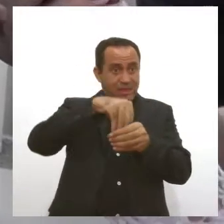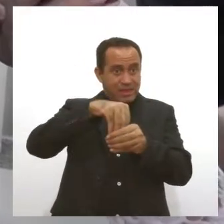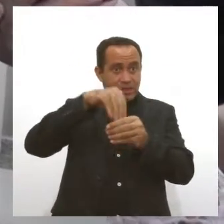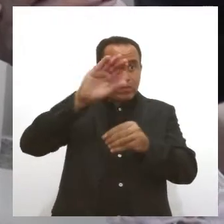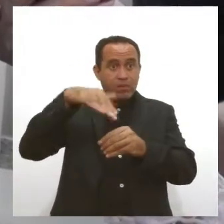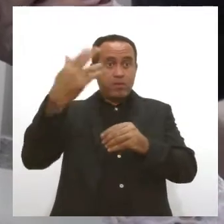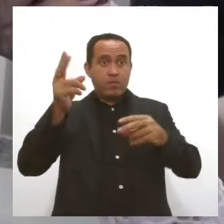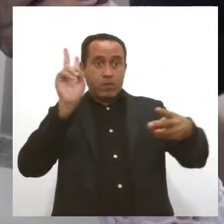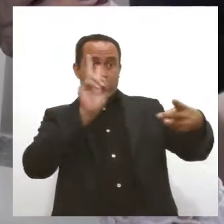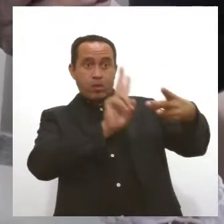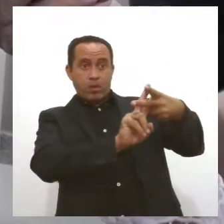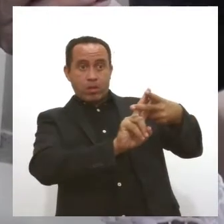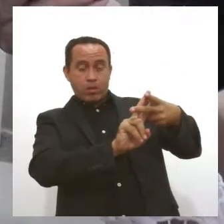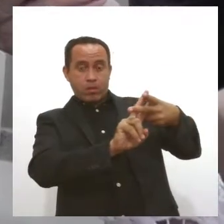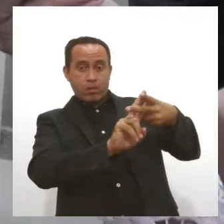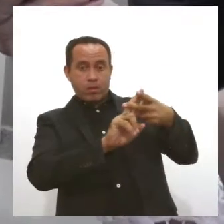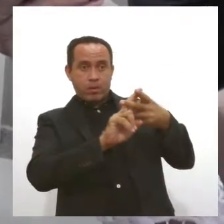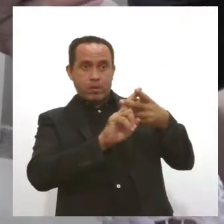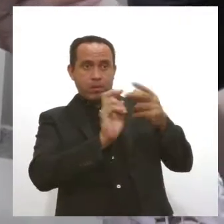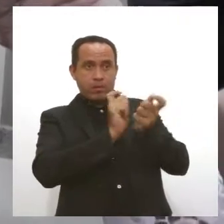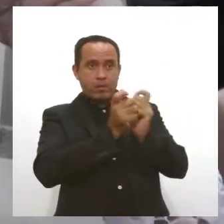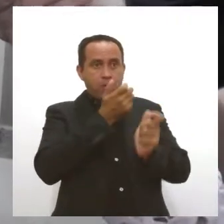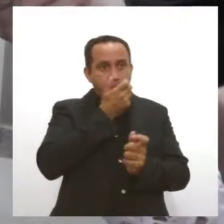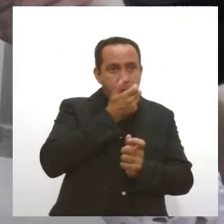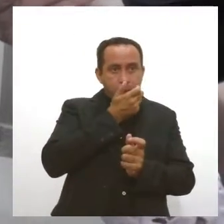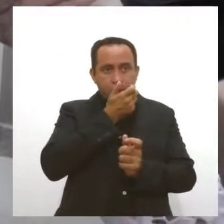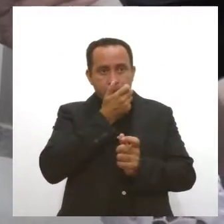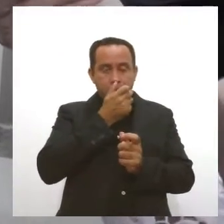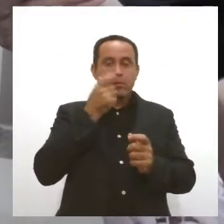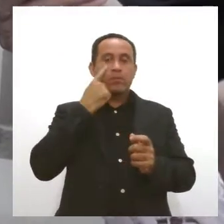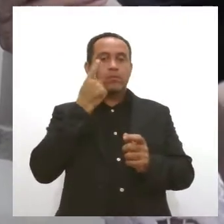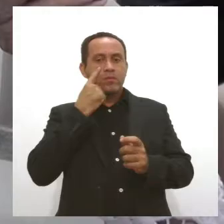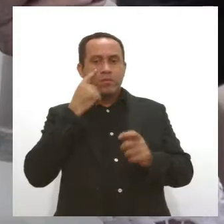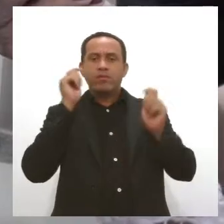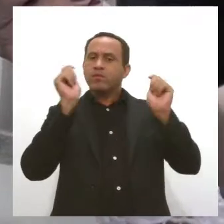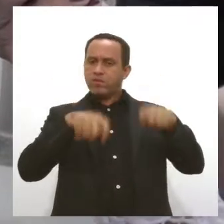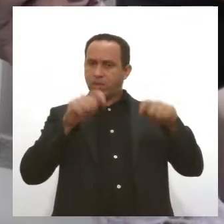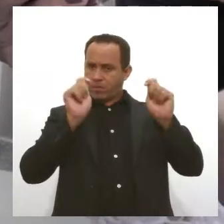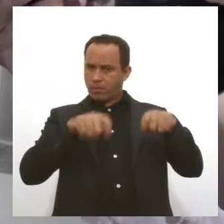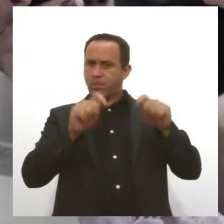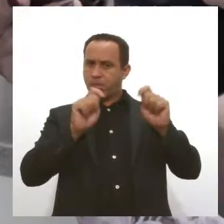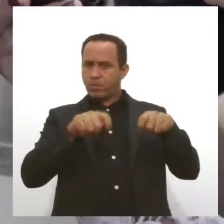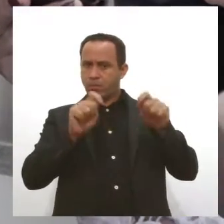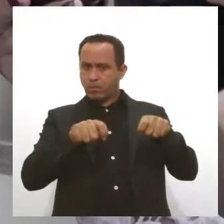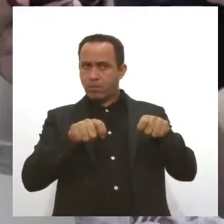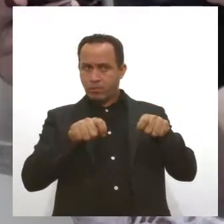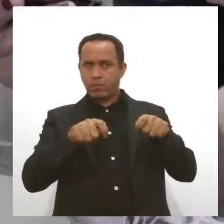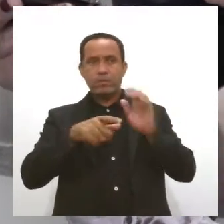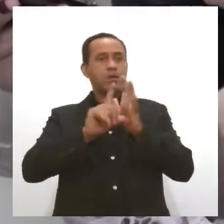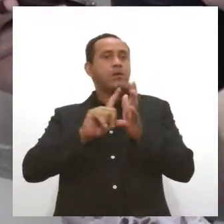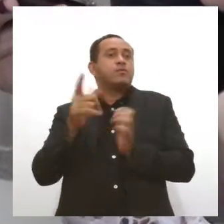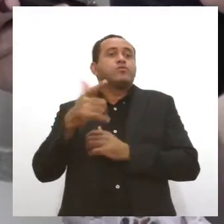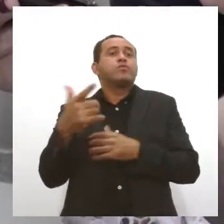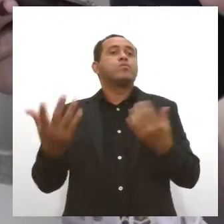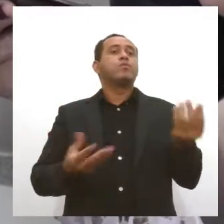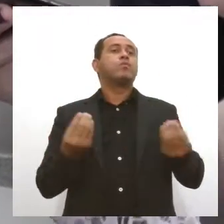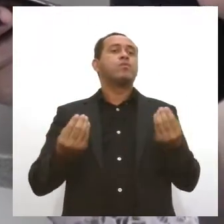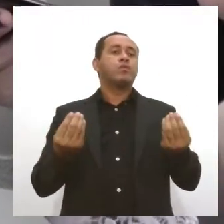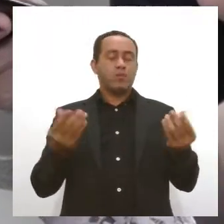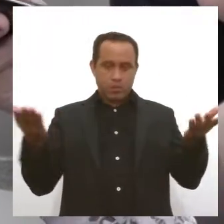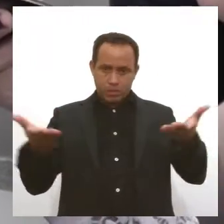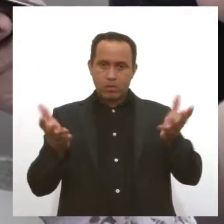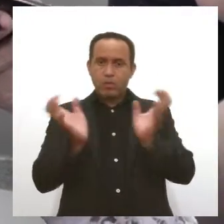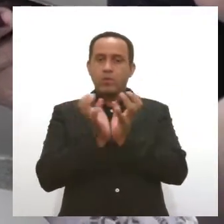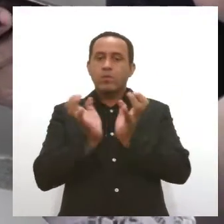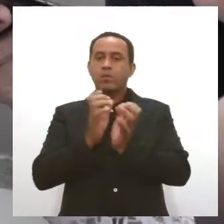dinâmica no nosso trabalho, vai dar mais aquele poder de polícia mesmo, que antes a gente não tinha esse poder de polícia. E hoje a categoria vai